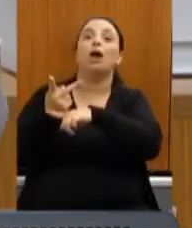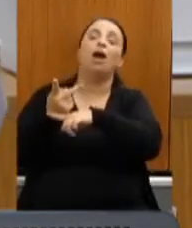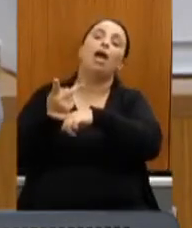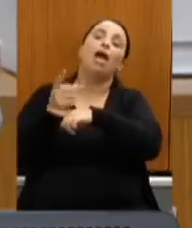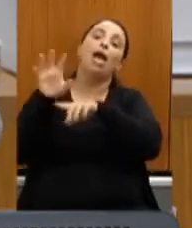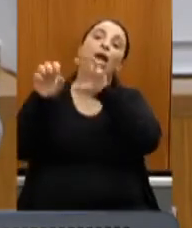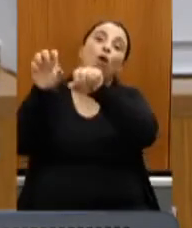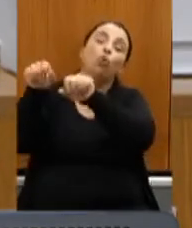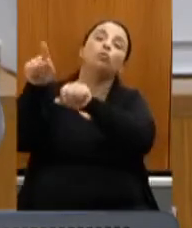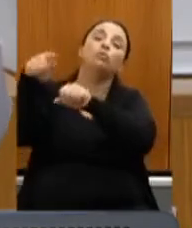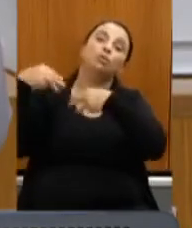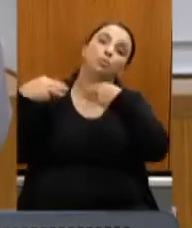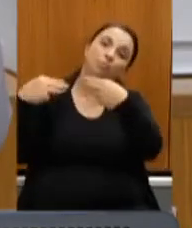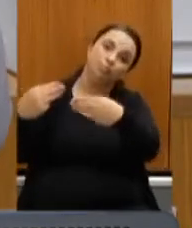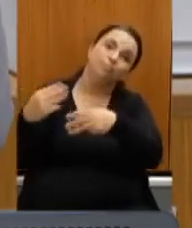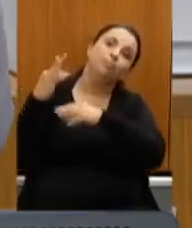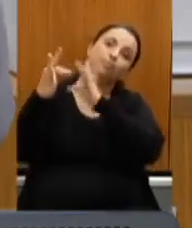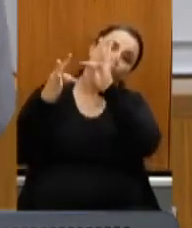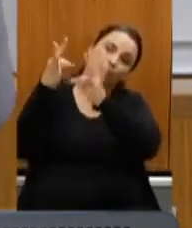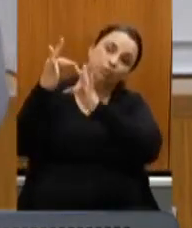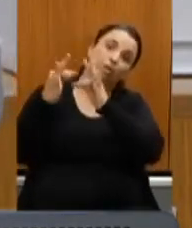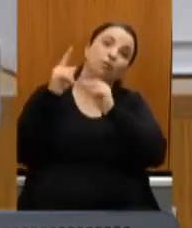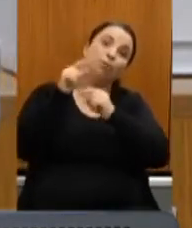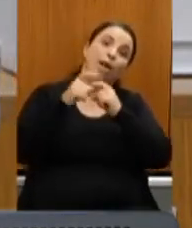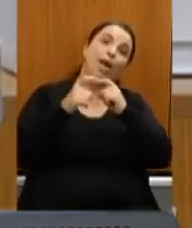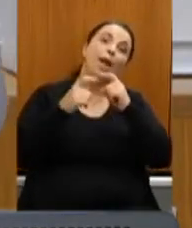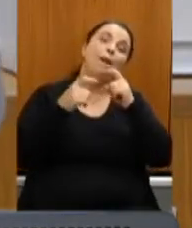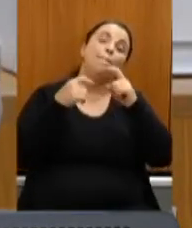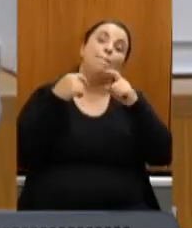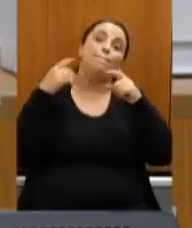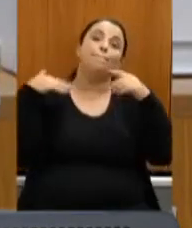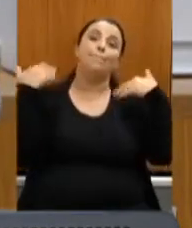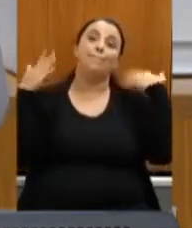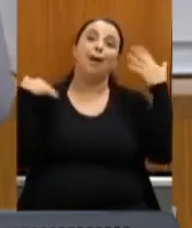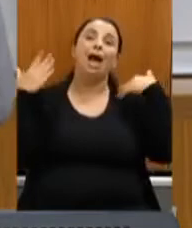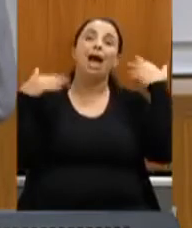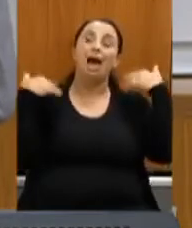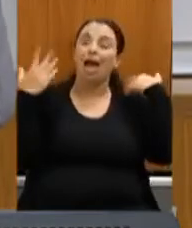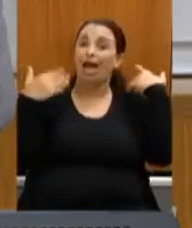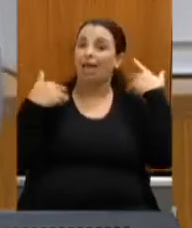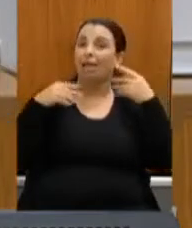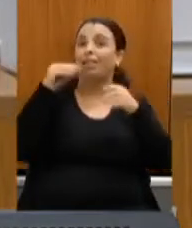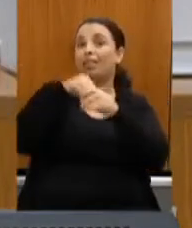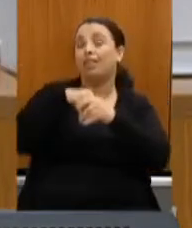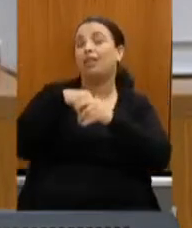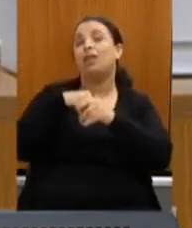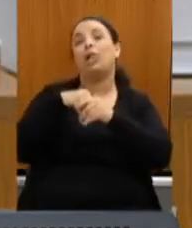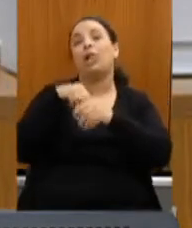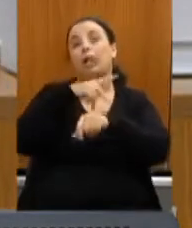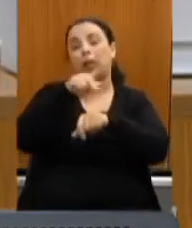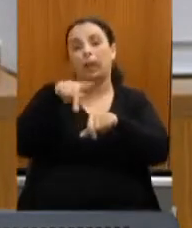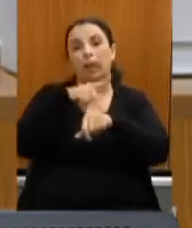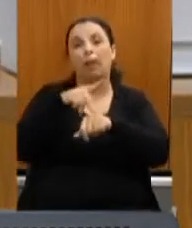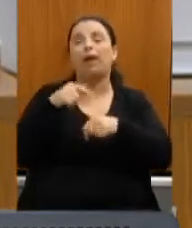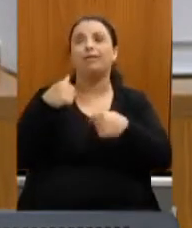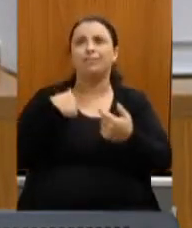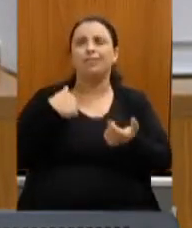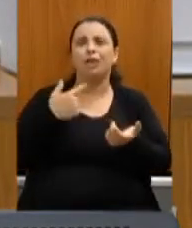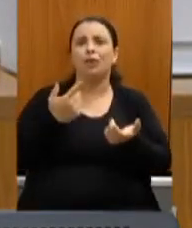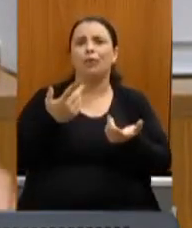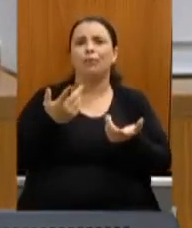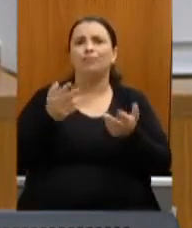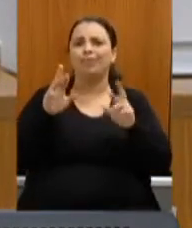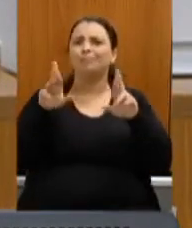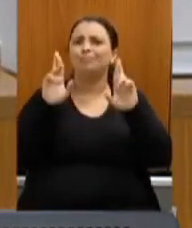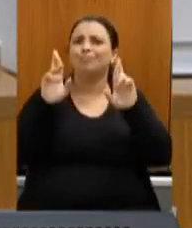nacional e eu acredito ser bem possível nós conseguirmos resolver essa questão da ponte vamos colocar isso aí na agenda